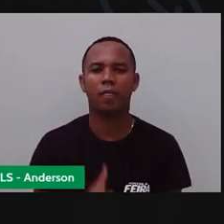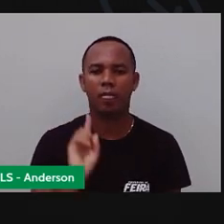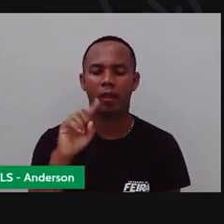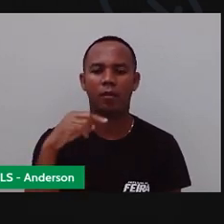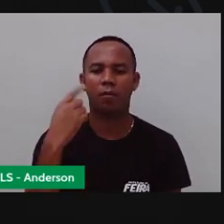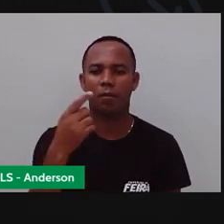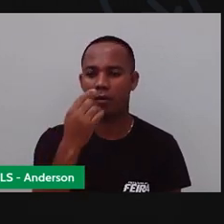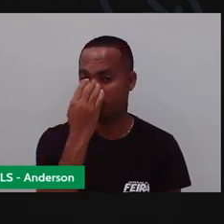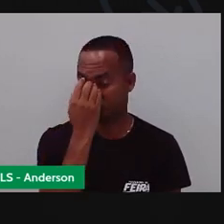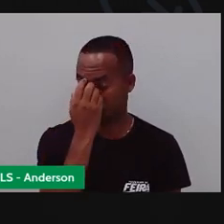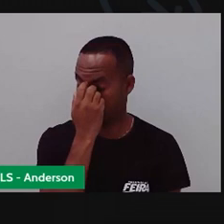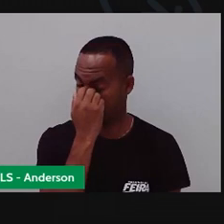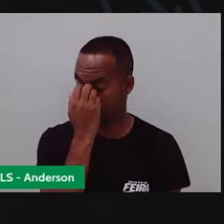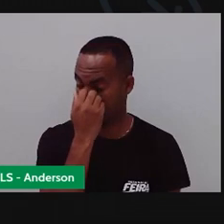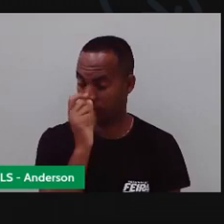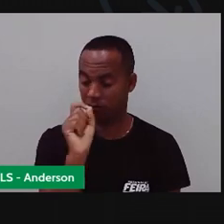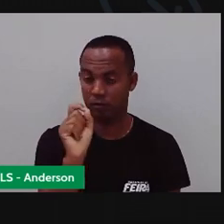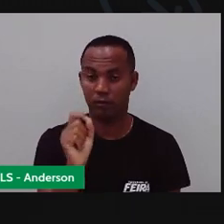vem quem?